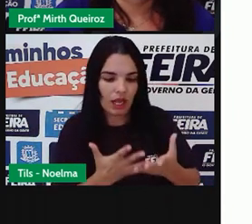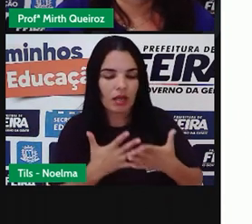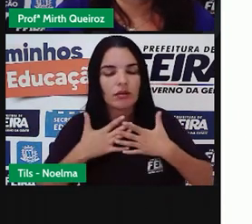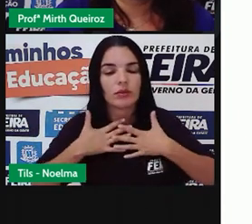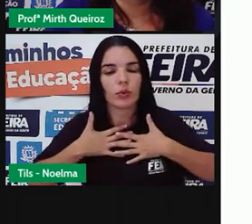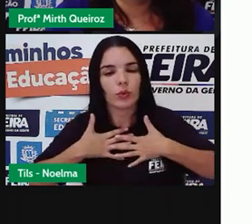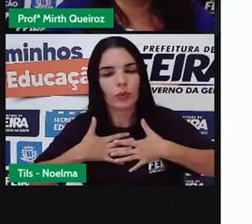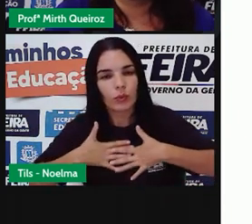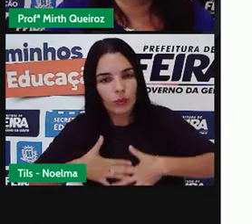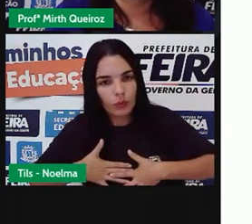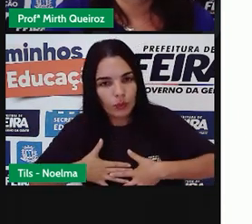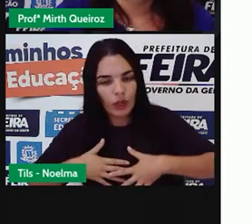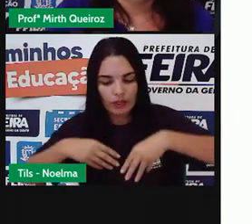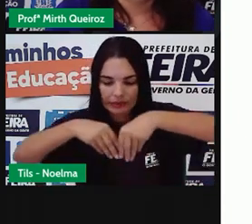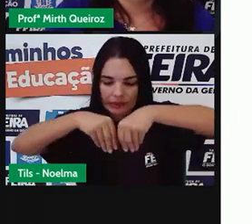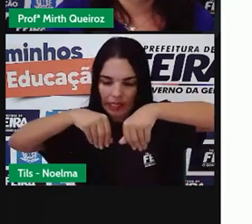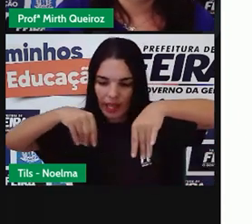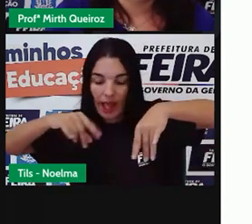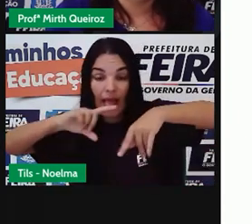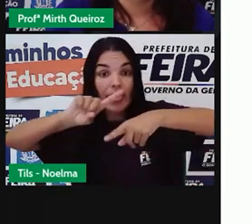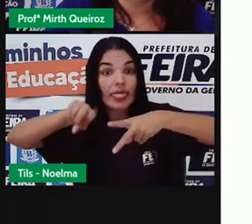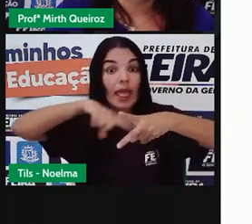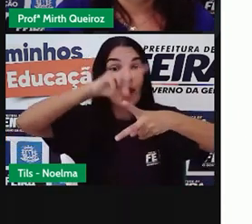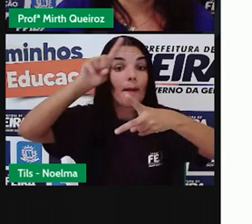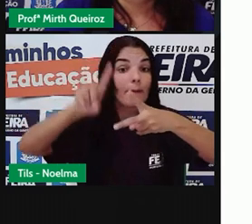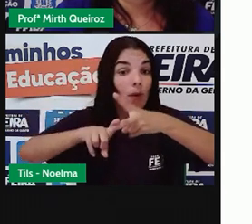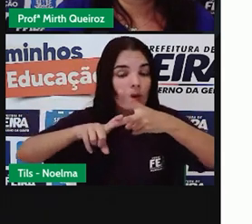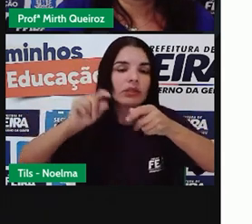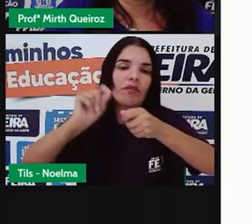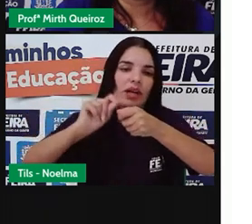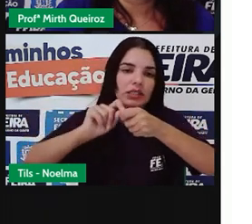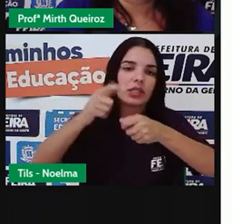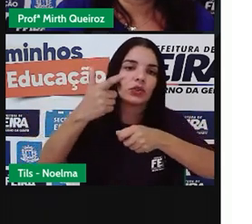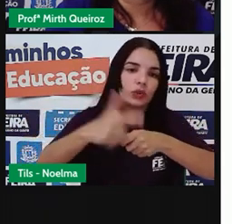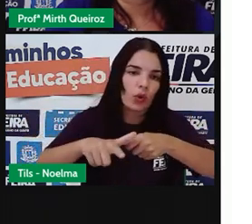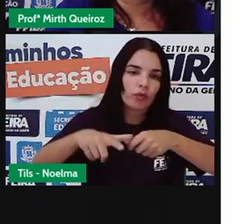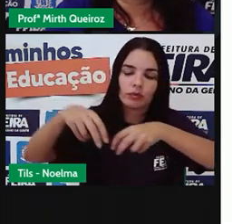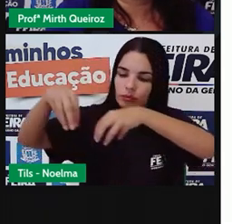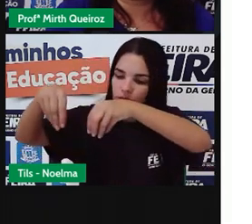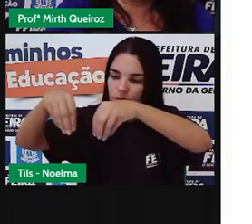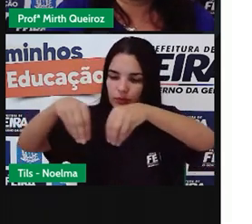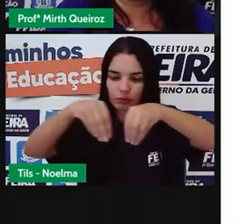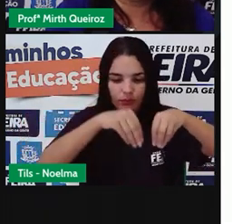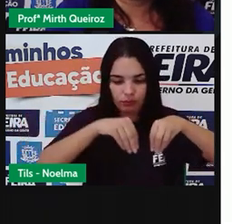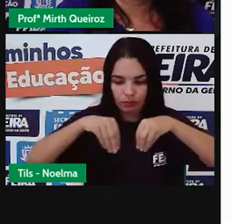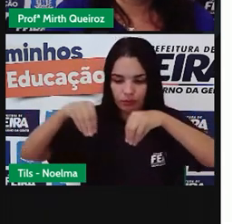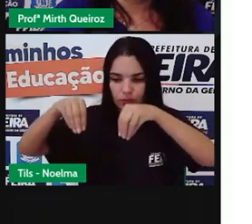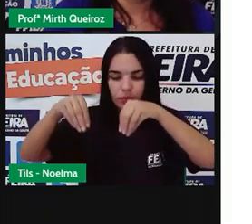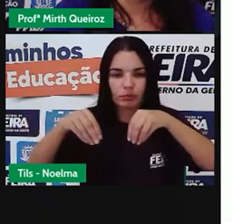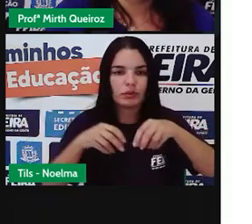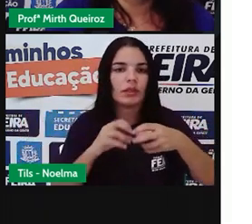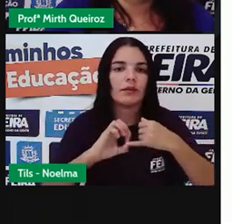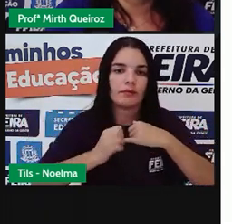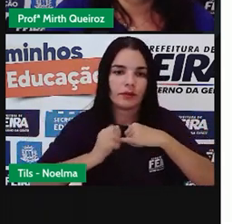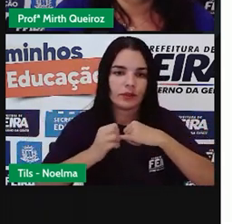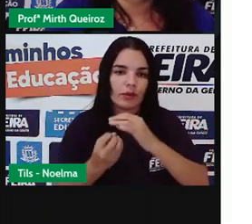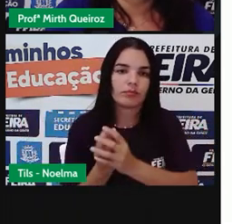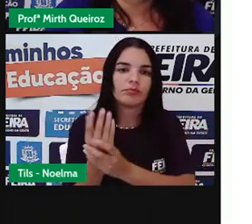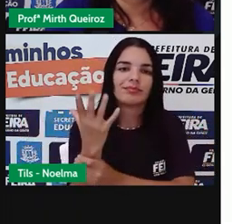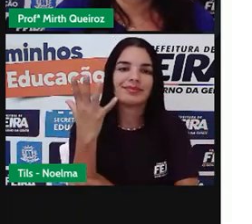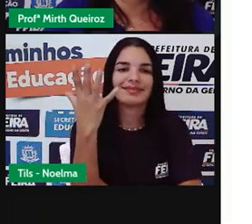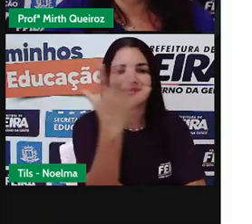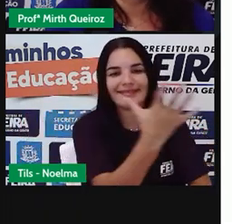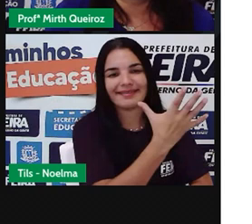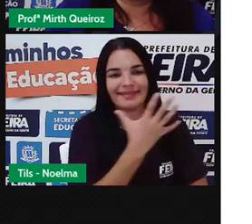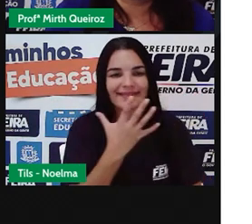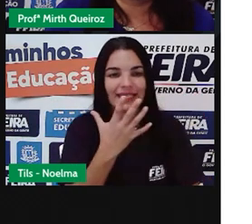fazer novas plantações, a fim da gente ter o alimento na nossa mesa, né? E o solo, ele pode